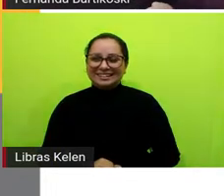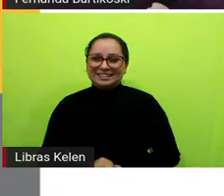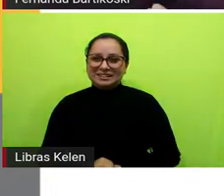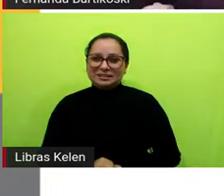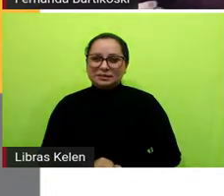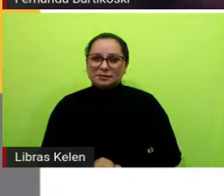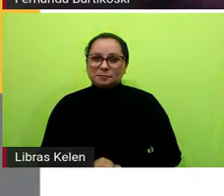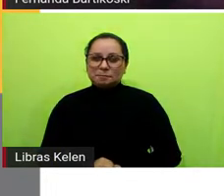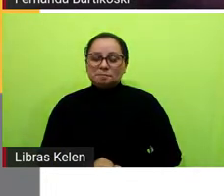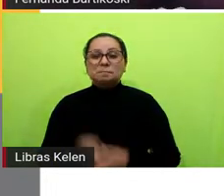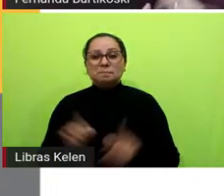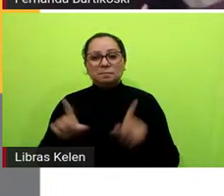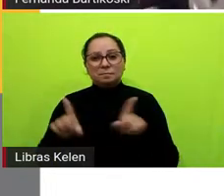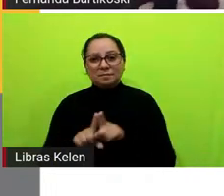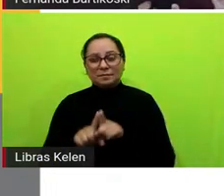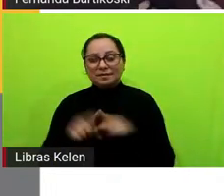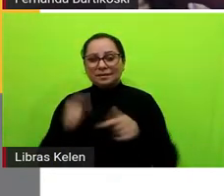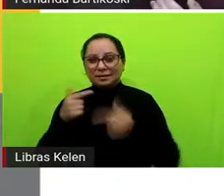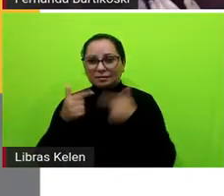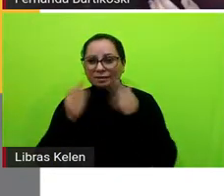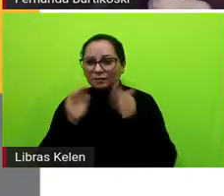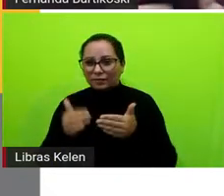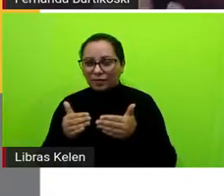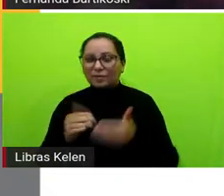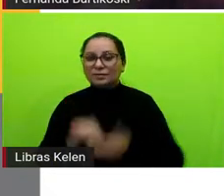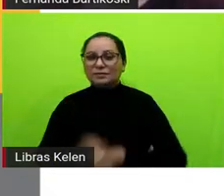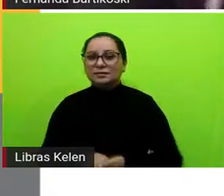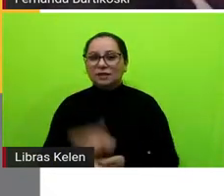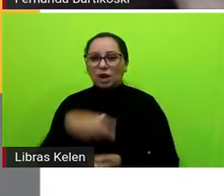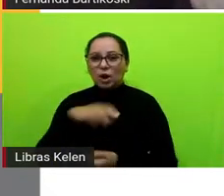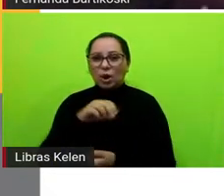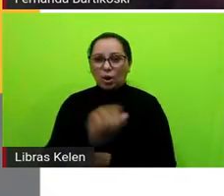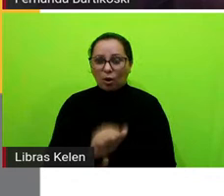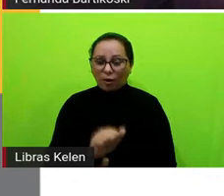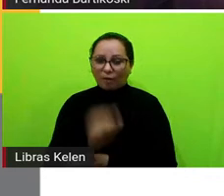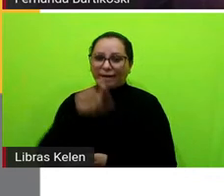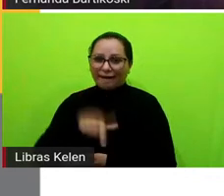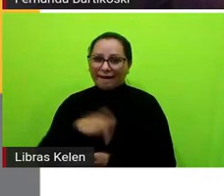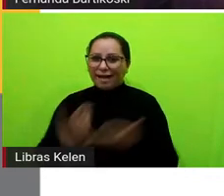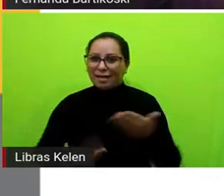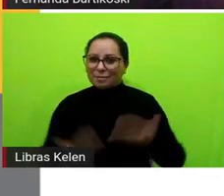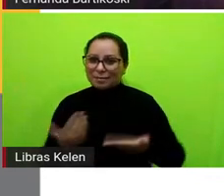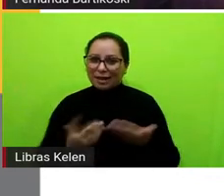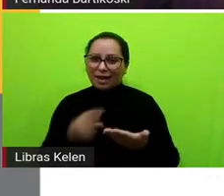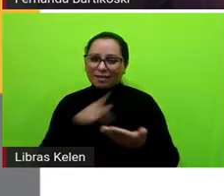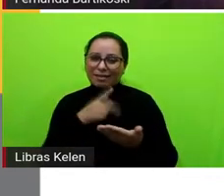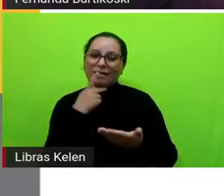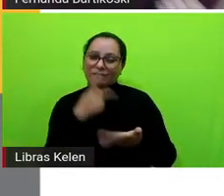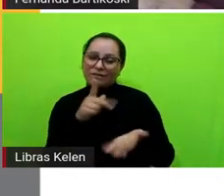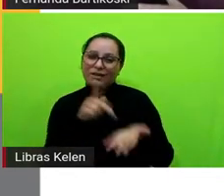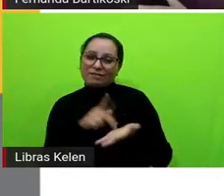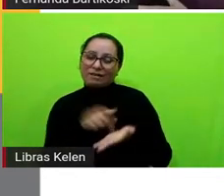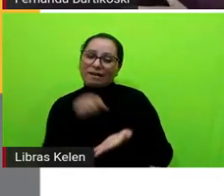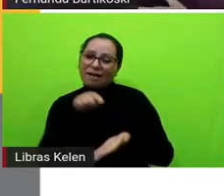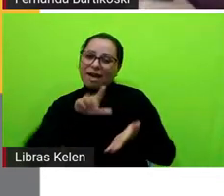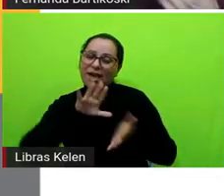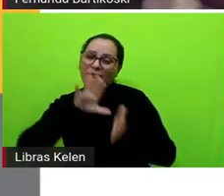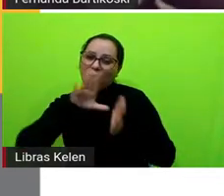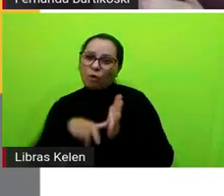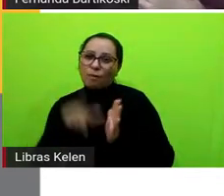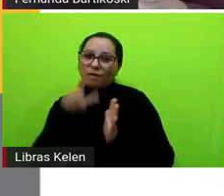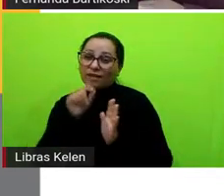aqui também a gente trabalha que a noca ela que a empregada ela acaba confessando né que ela roubava as galinhas mas